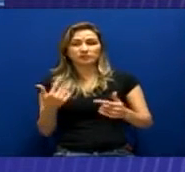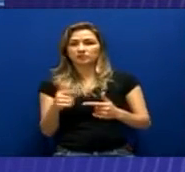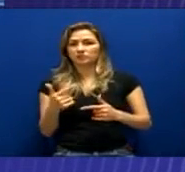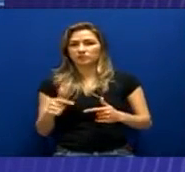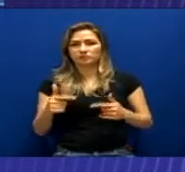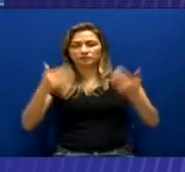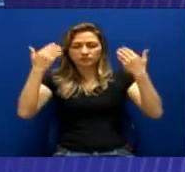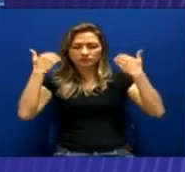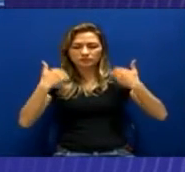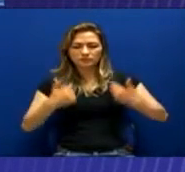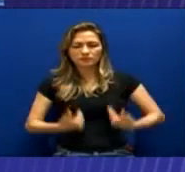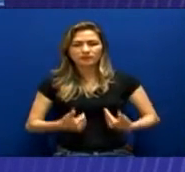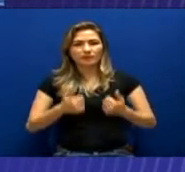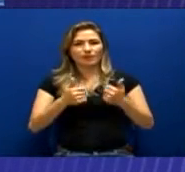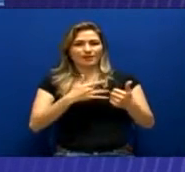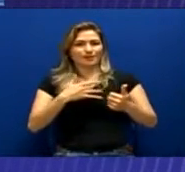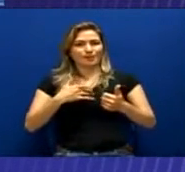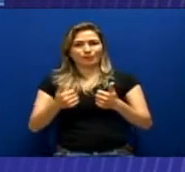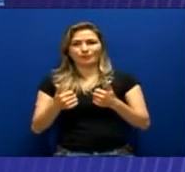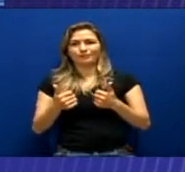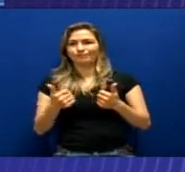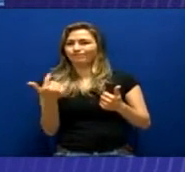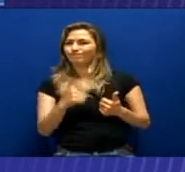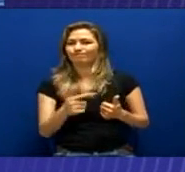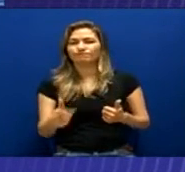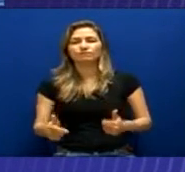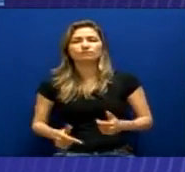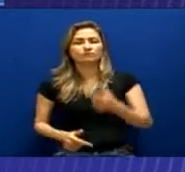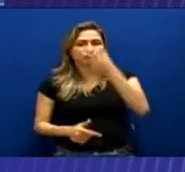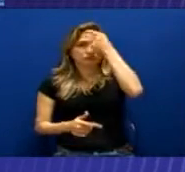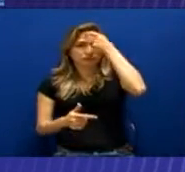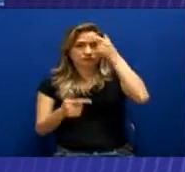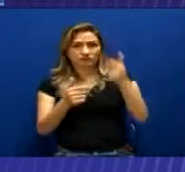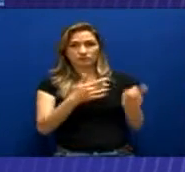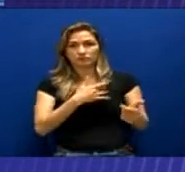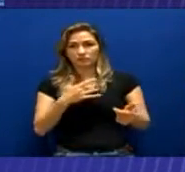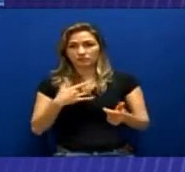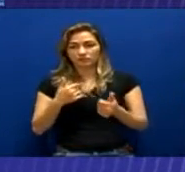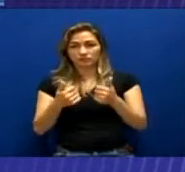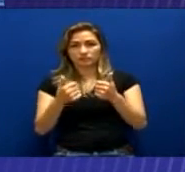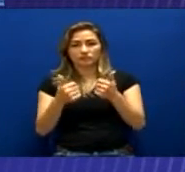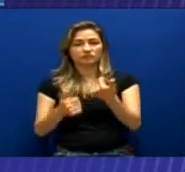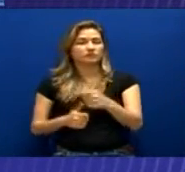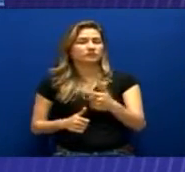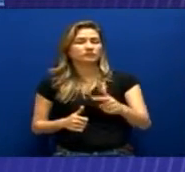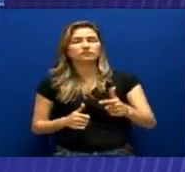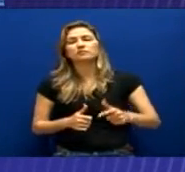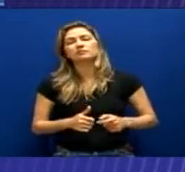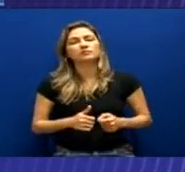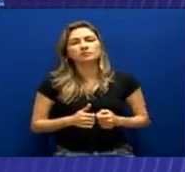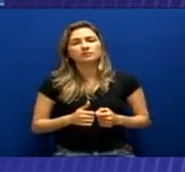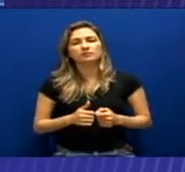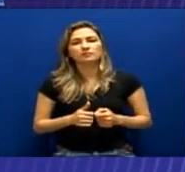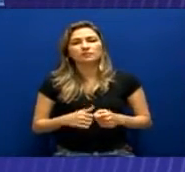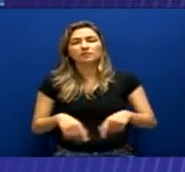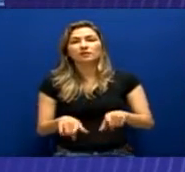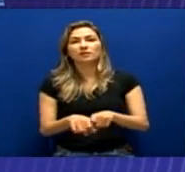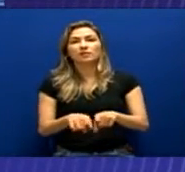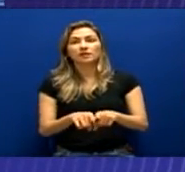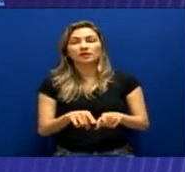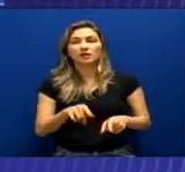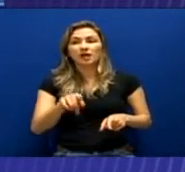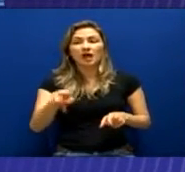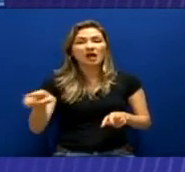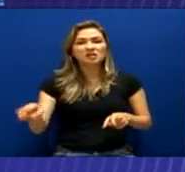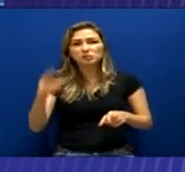física e a integridade psíquica. A tecnologia empregada pertinente a ataques à psique e desconhecimentos da mesma